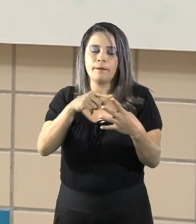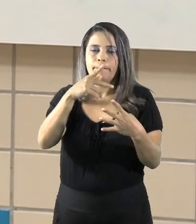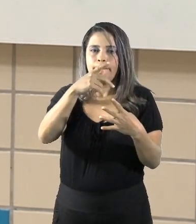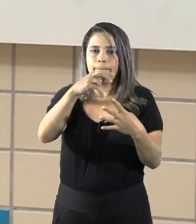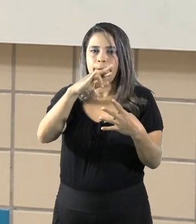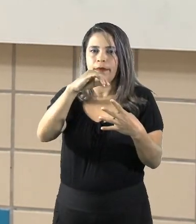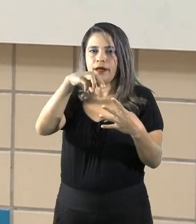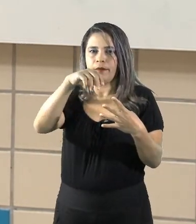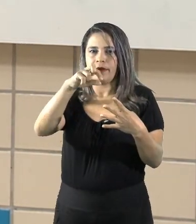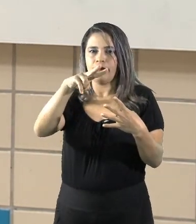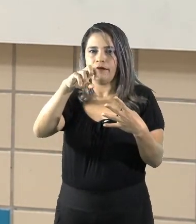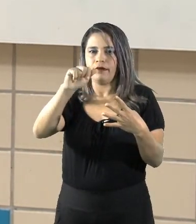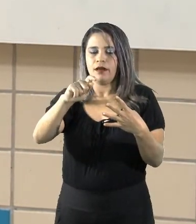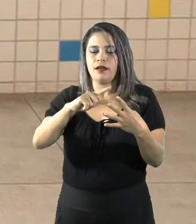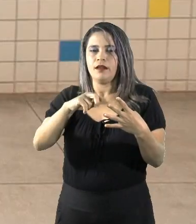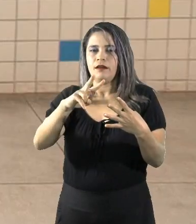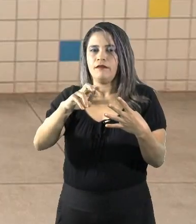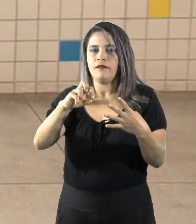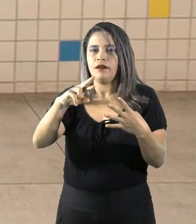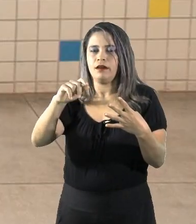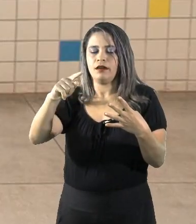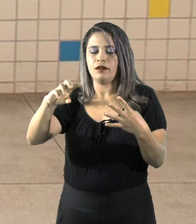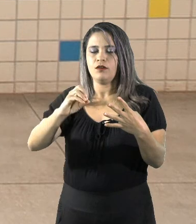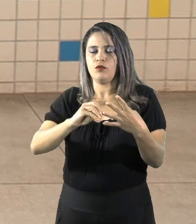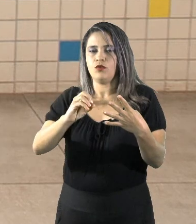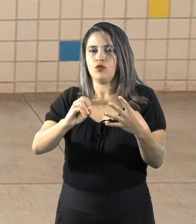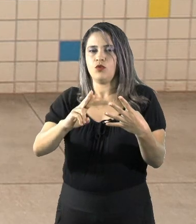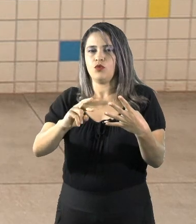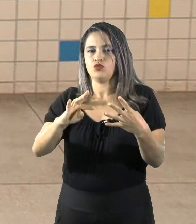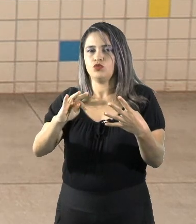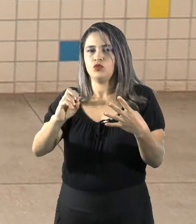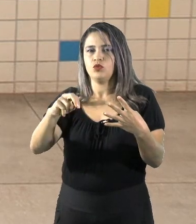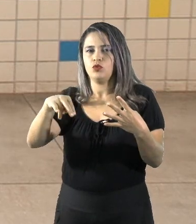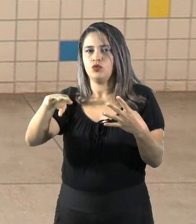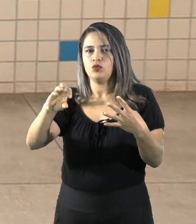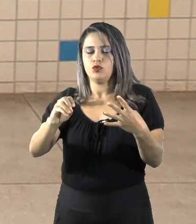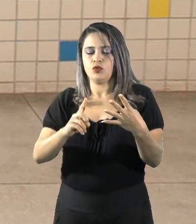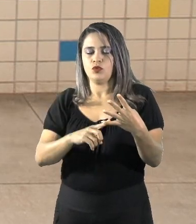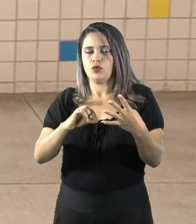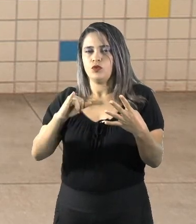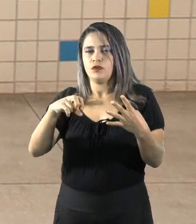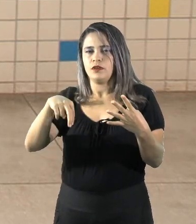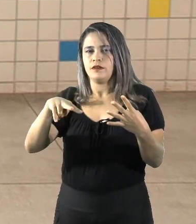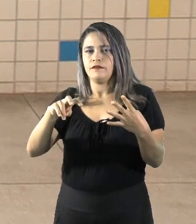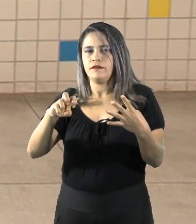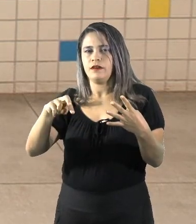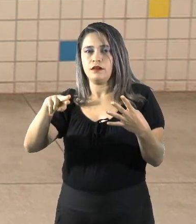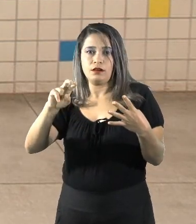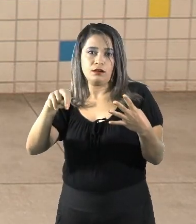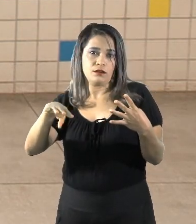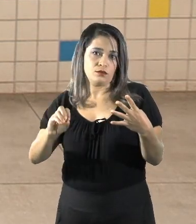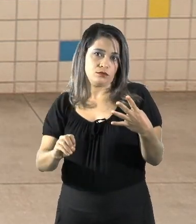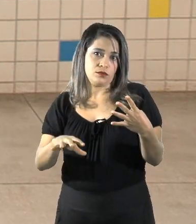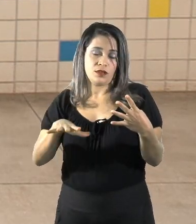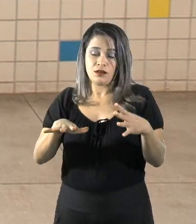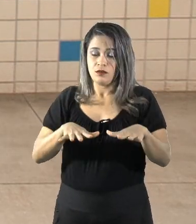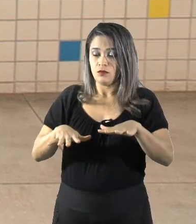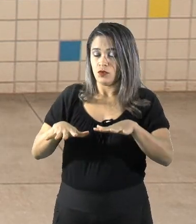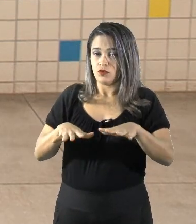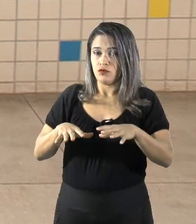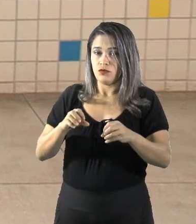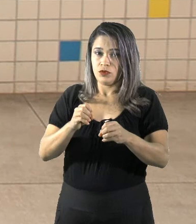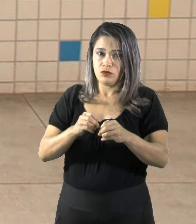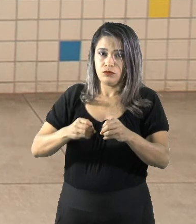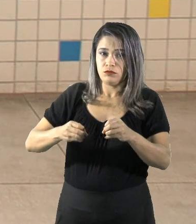Primavera, verão, outono e inverno. Então, esse movimento de translação da Terra,